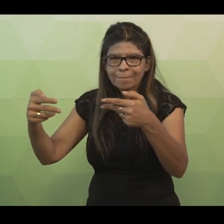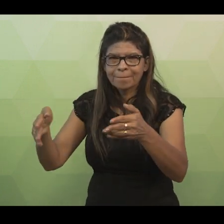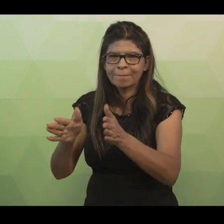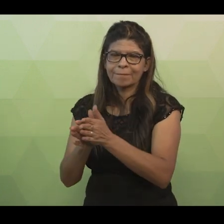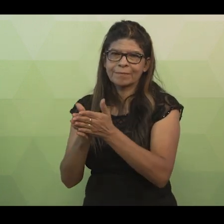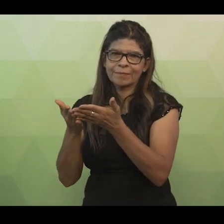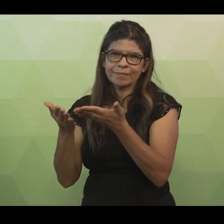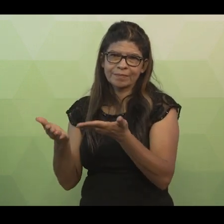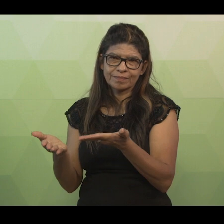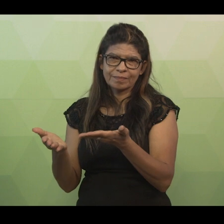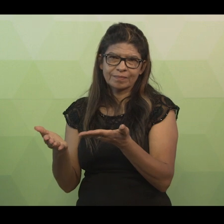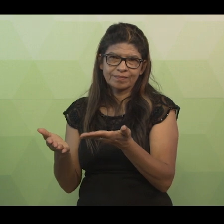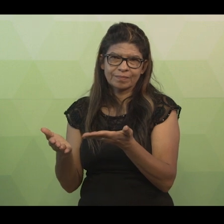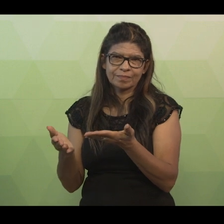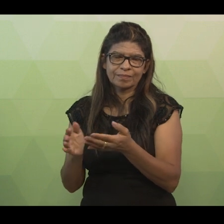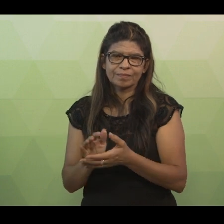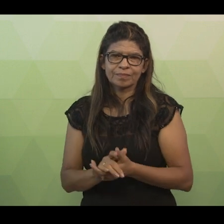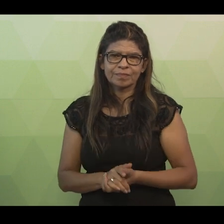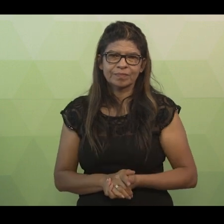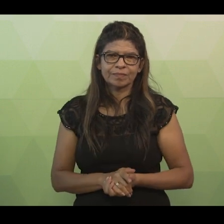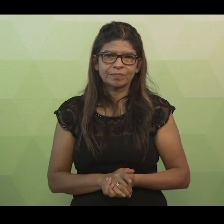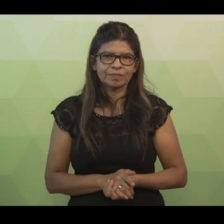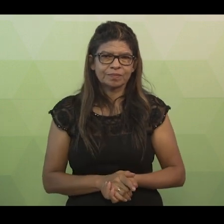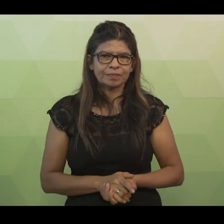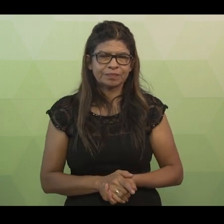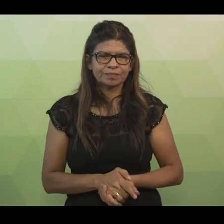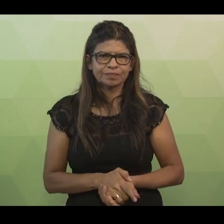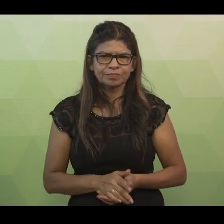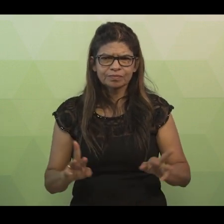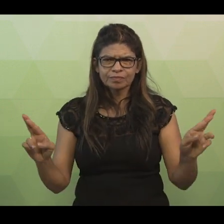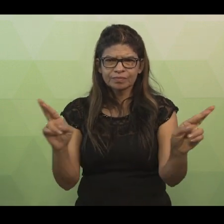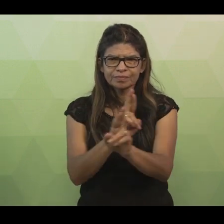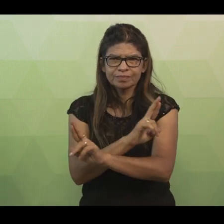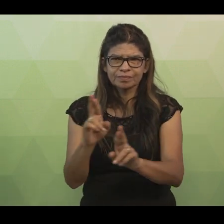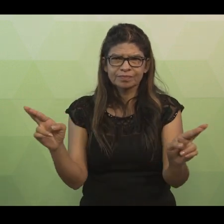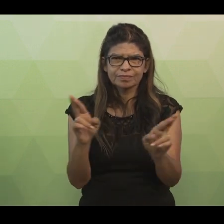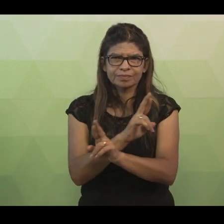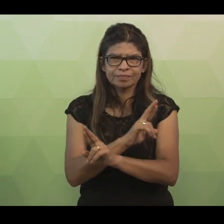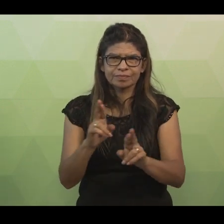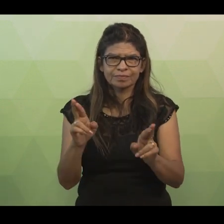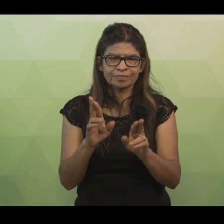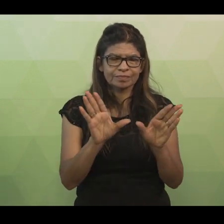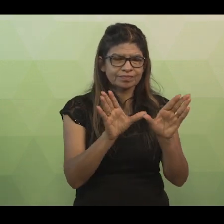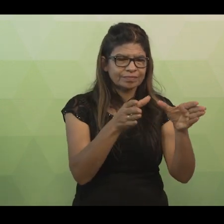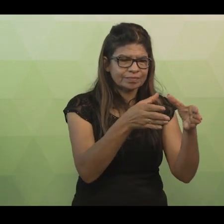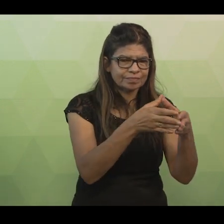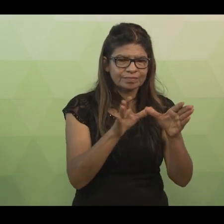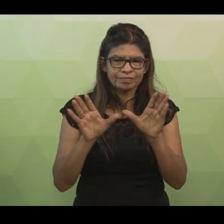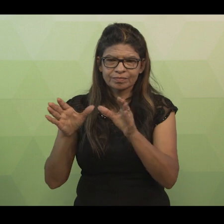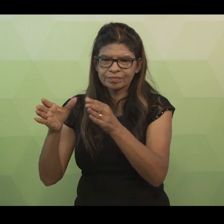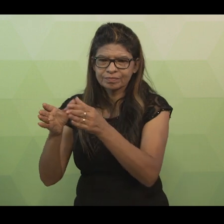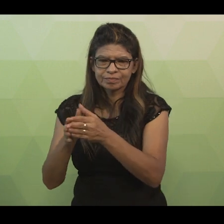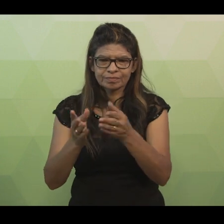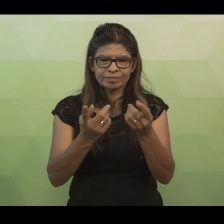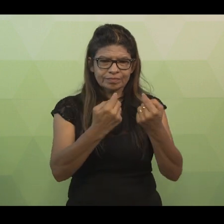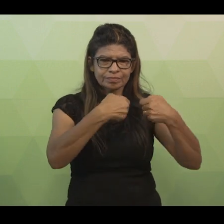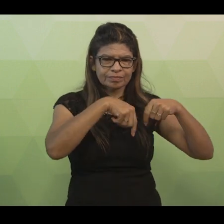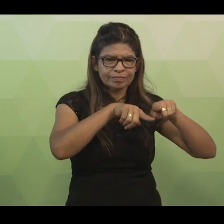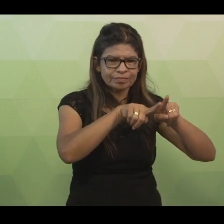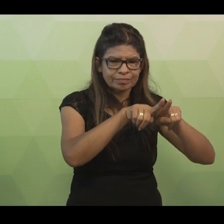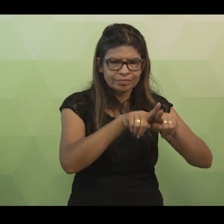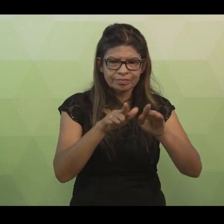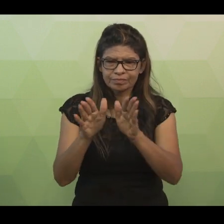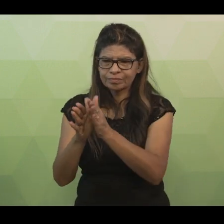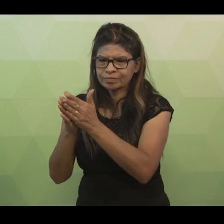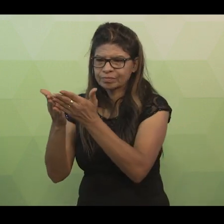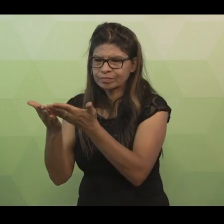a apenas um único cliente. O relacionamento entre as classes empréstimo e a classe livro deve